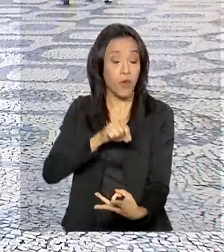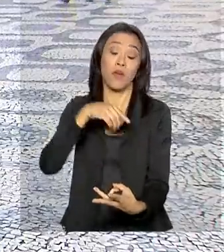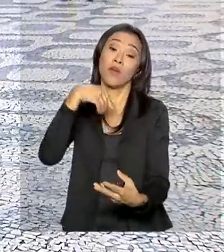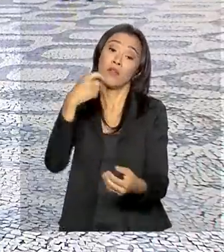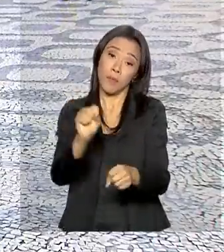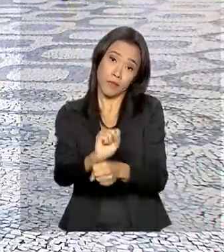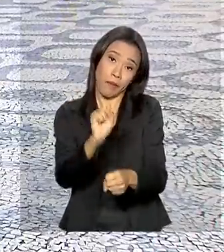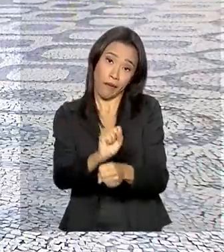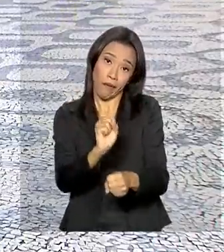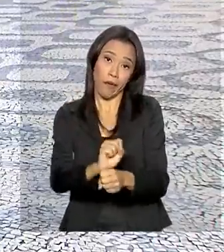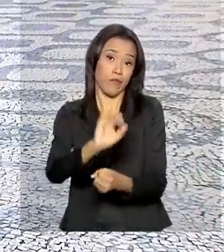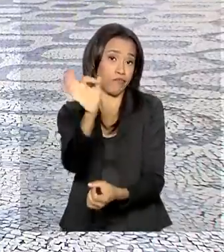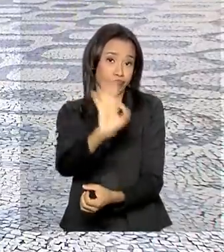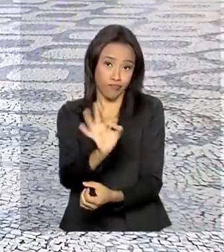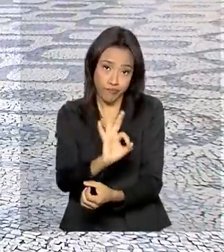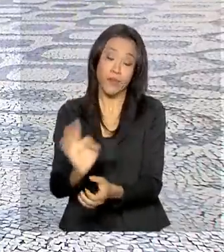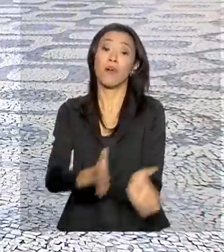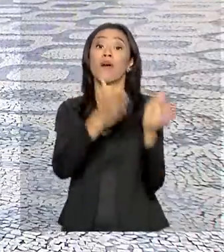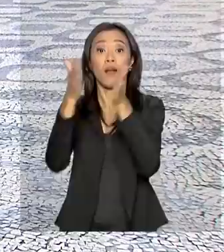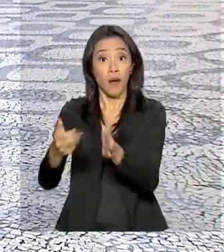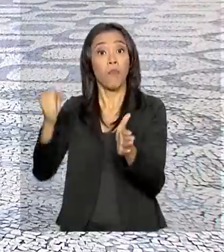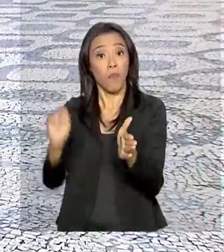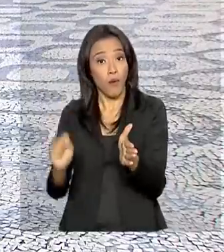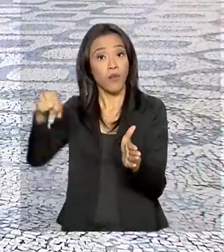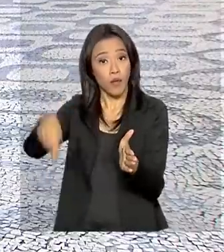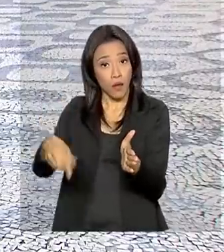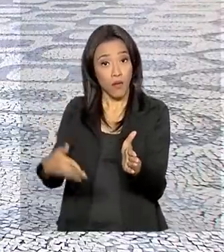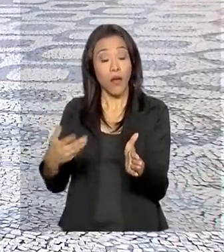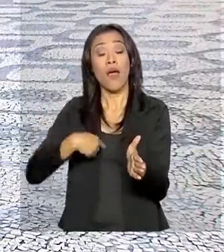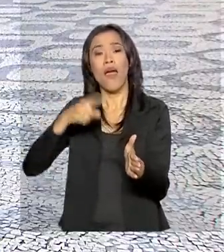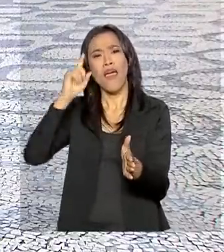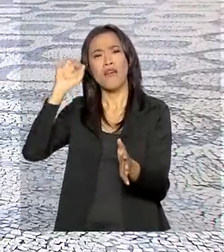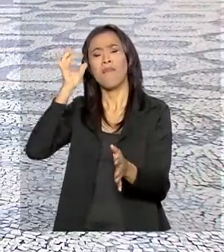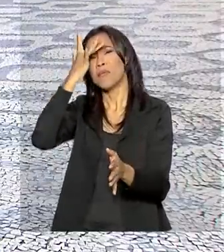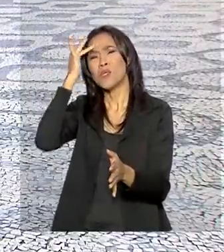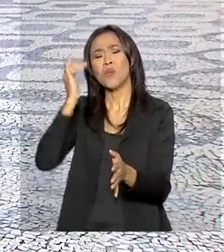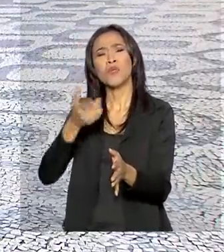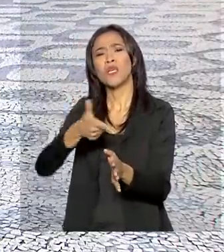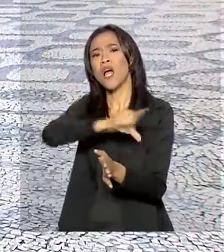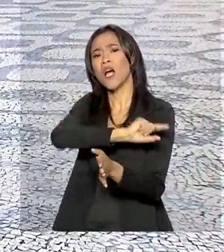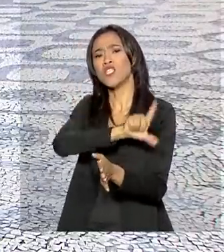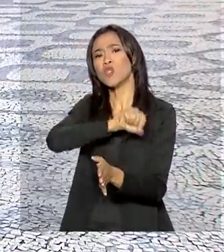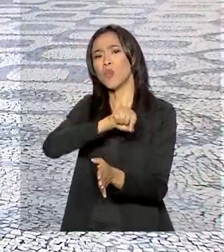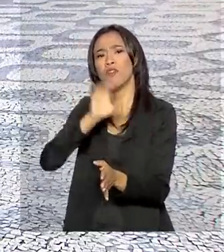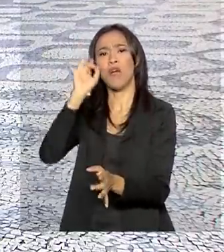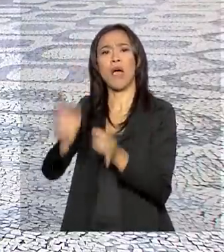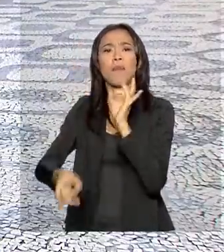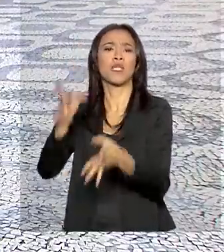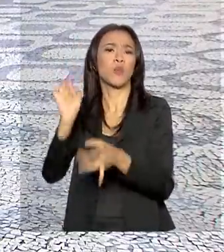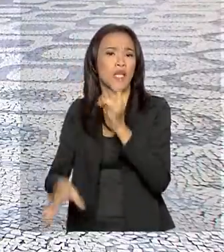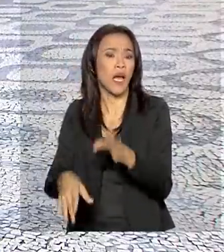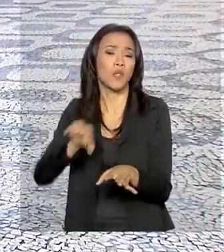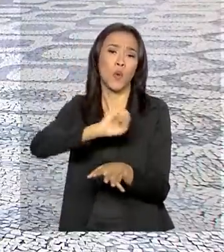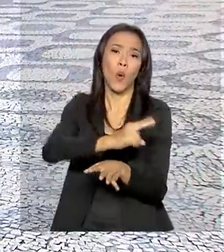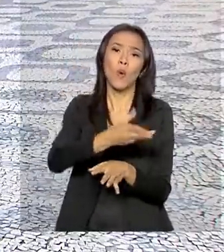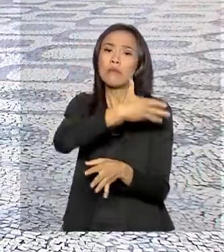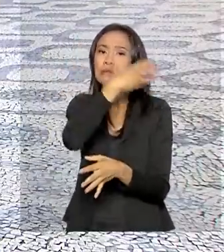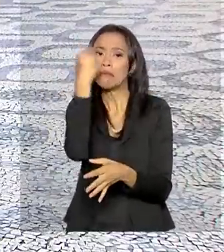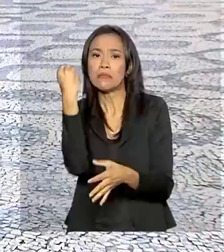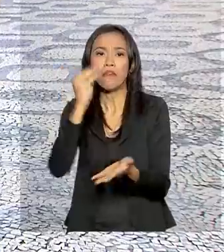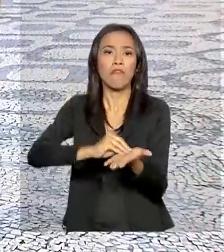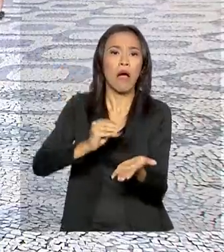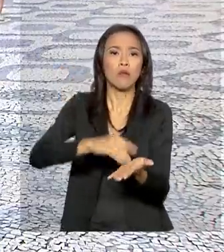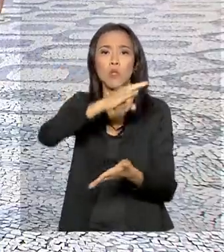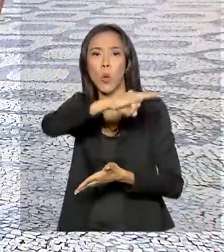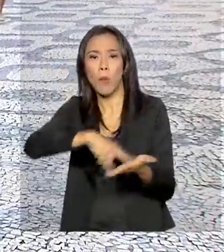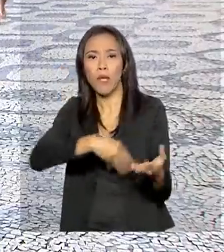vagas remanescentes foram criadas a partir da desistência dos pré-selecionados e também devido à falta de documentação. Os interessados